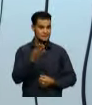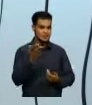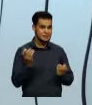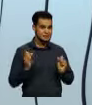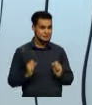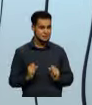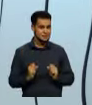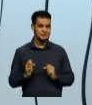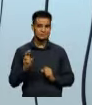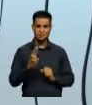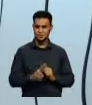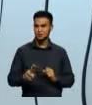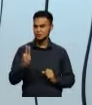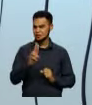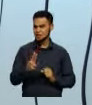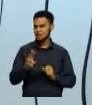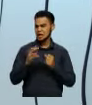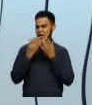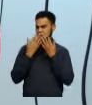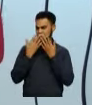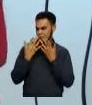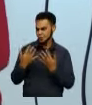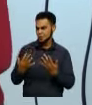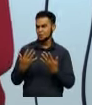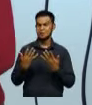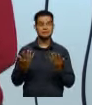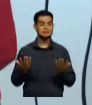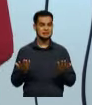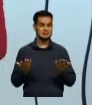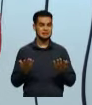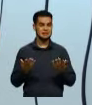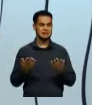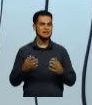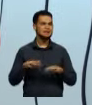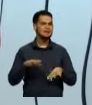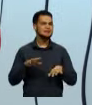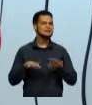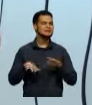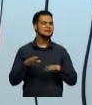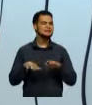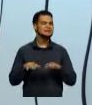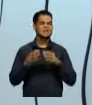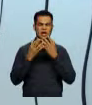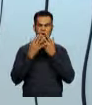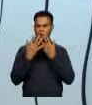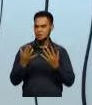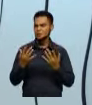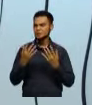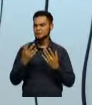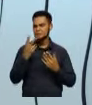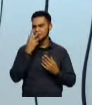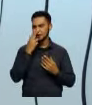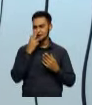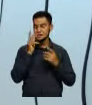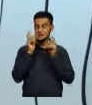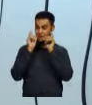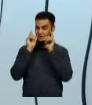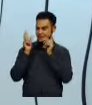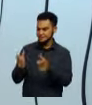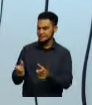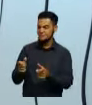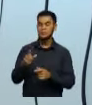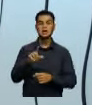de cores. Normalmente, as cores são muito atrativas. A escolha da